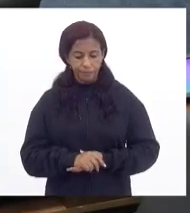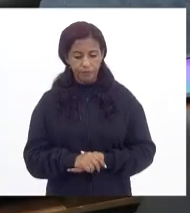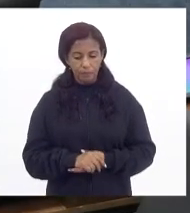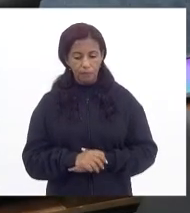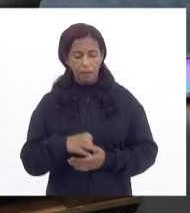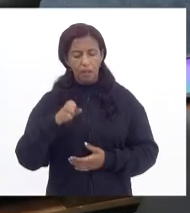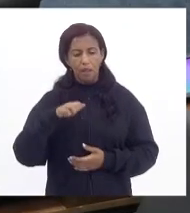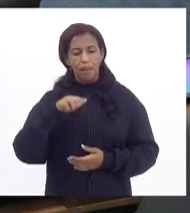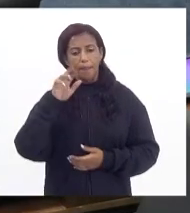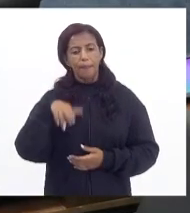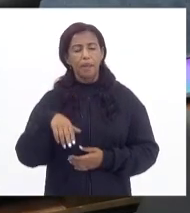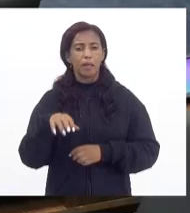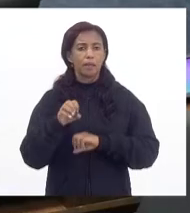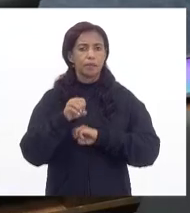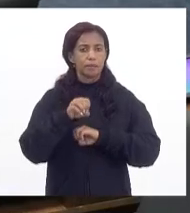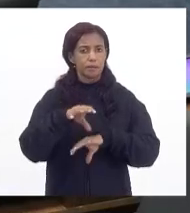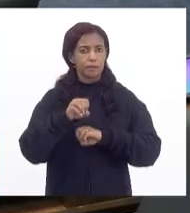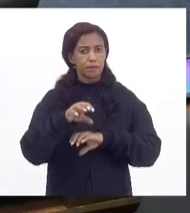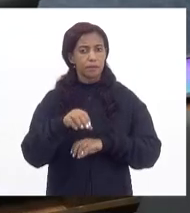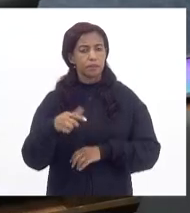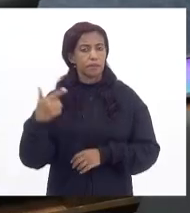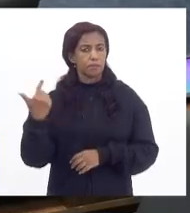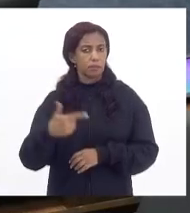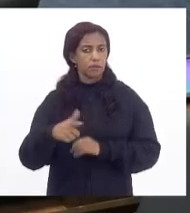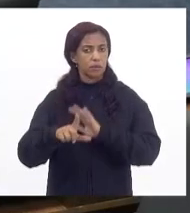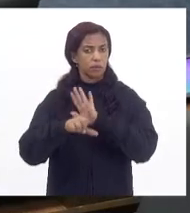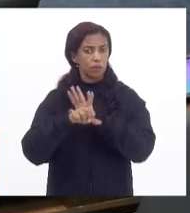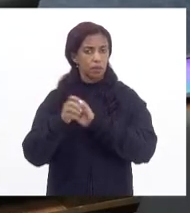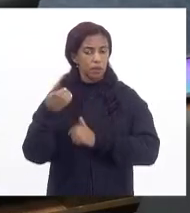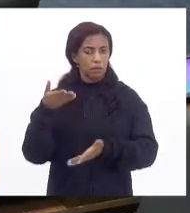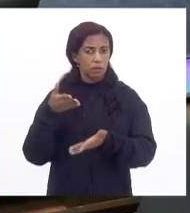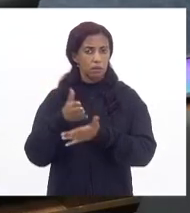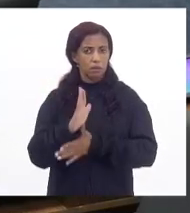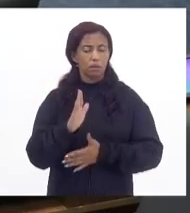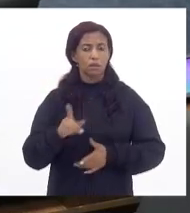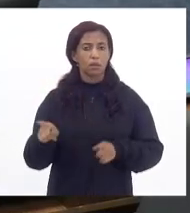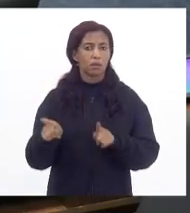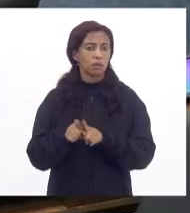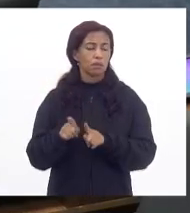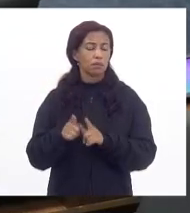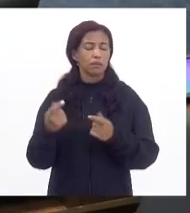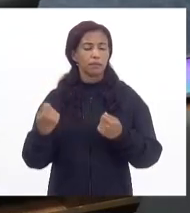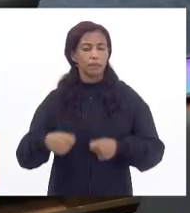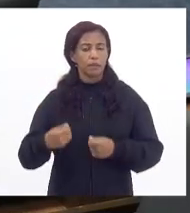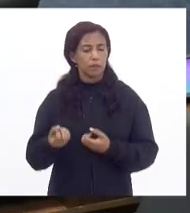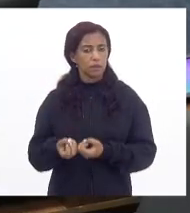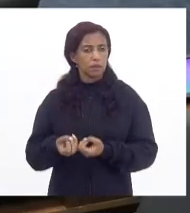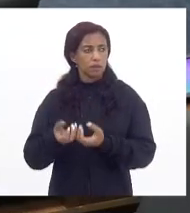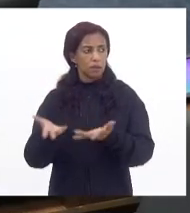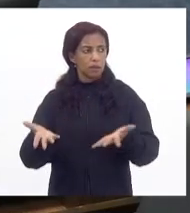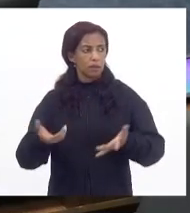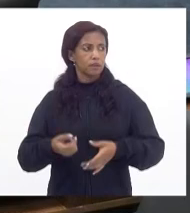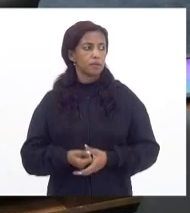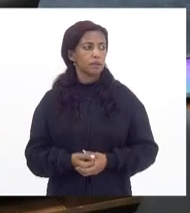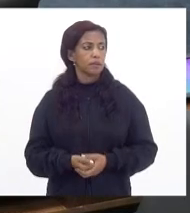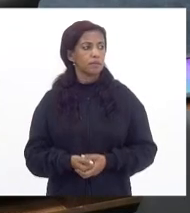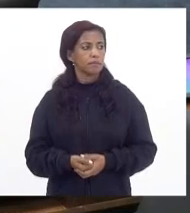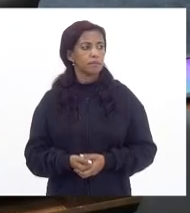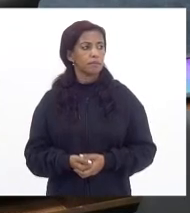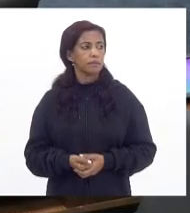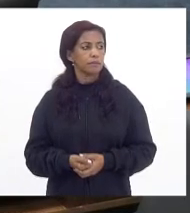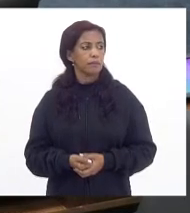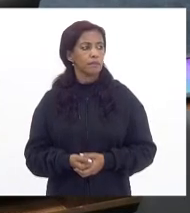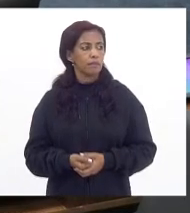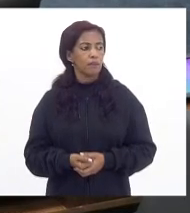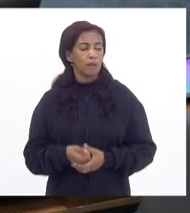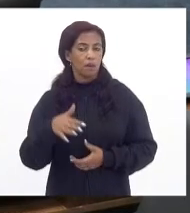essas aulas, segundo a lei que nós aprovamos, elas também devem ser ofertadas por meio de